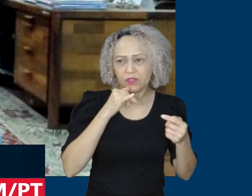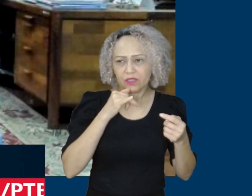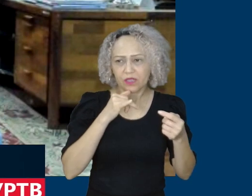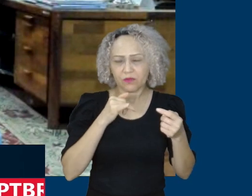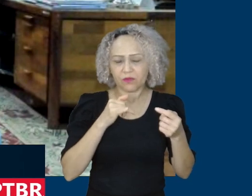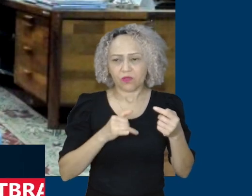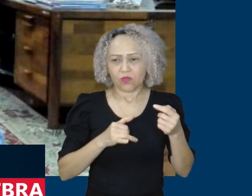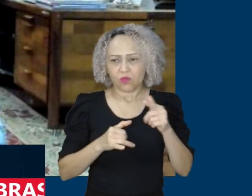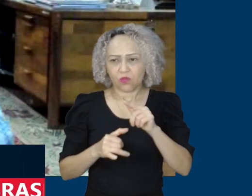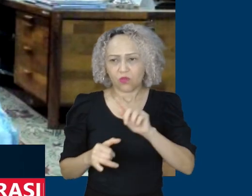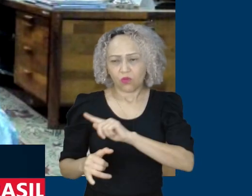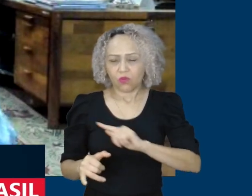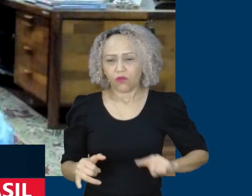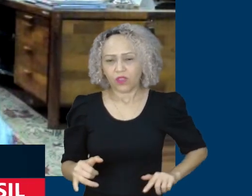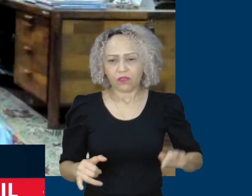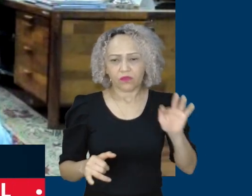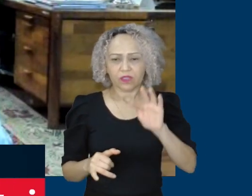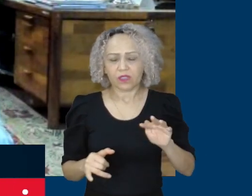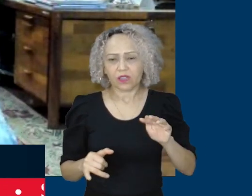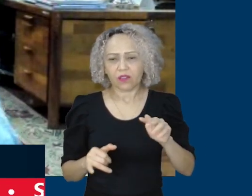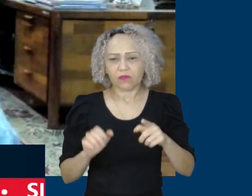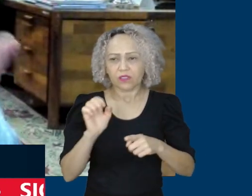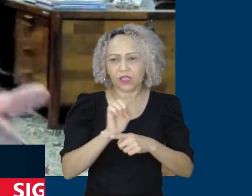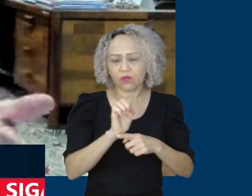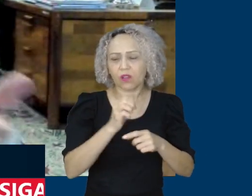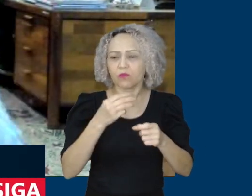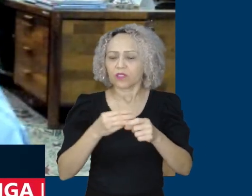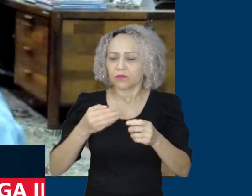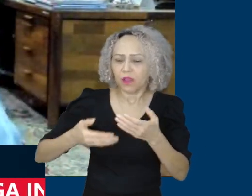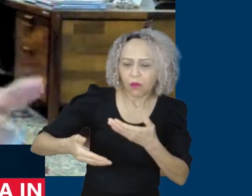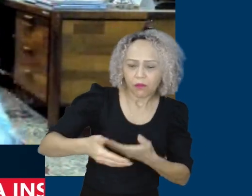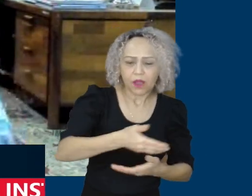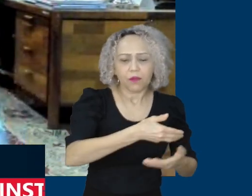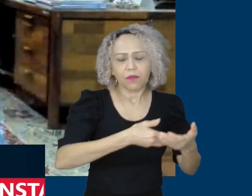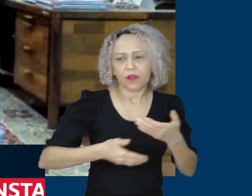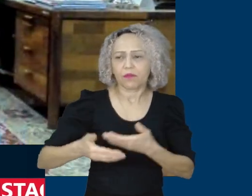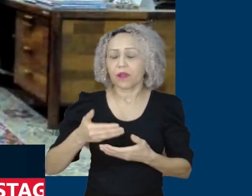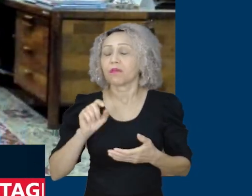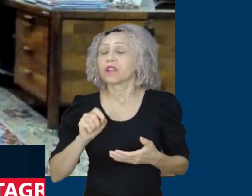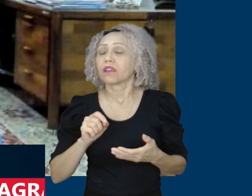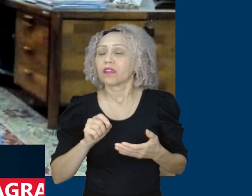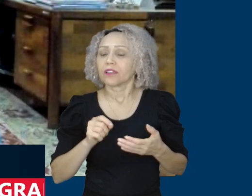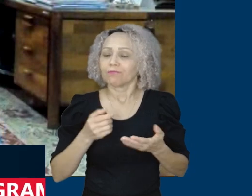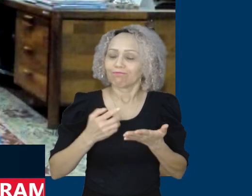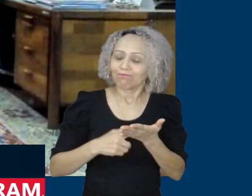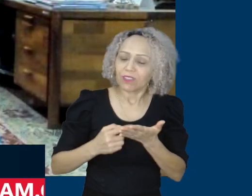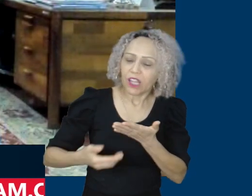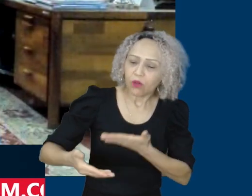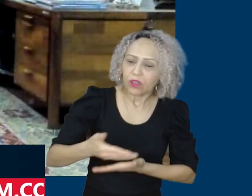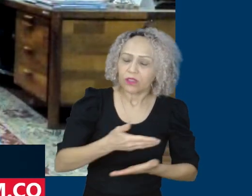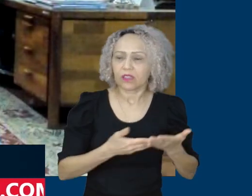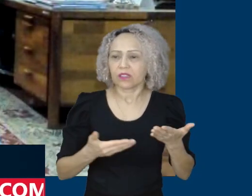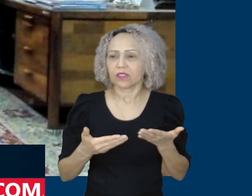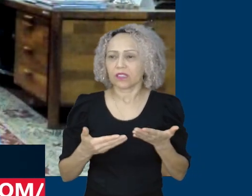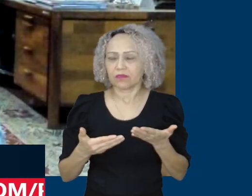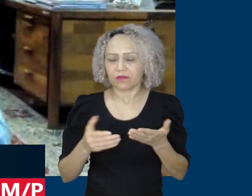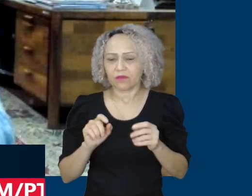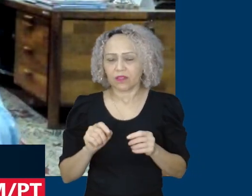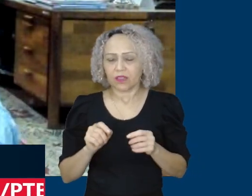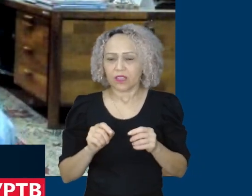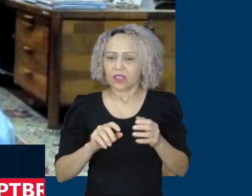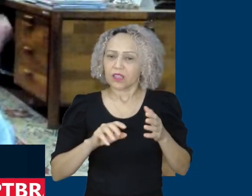retomada para valer de forma institucionalizada das negociações, do acordo coletivo, do fortalecimento do papel dos